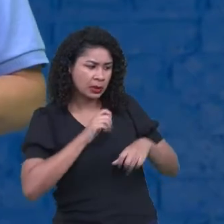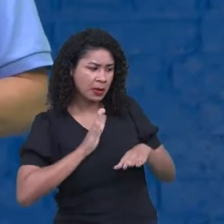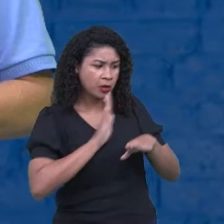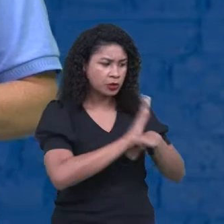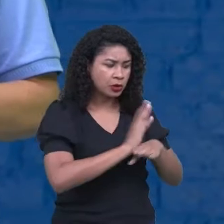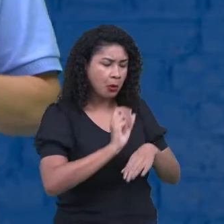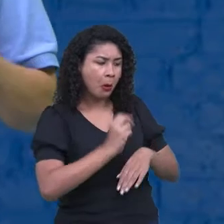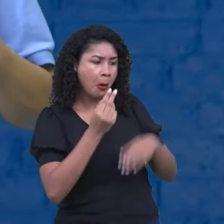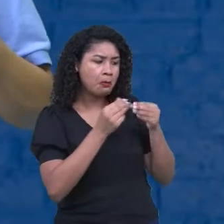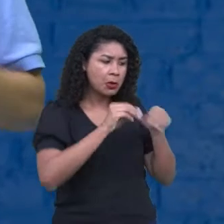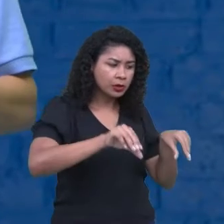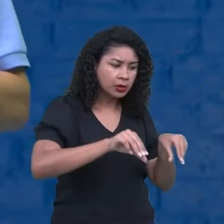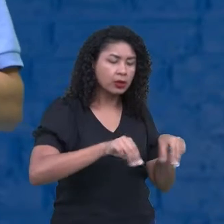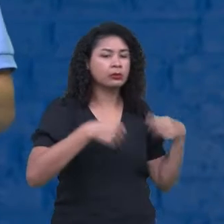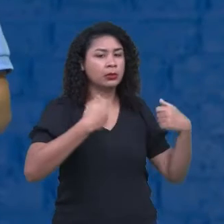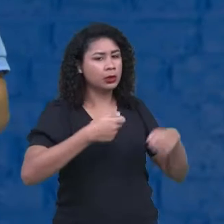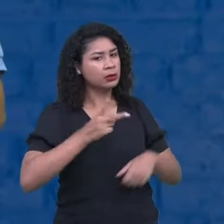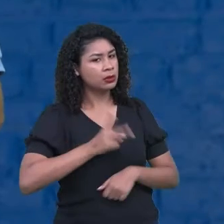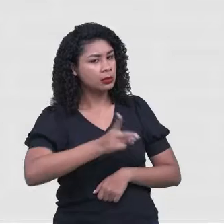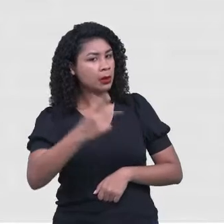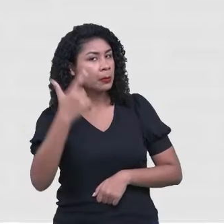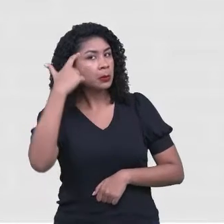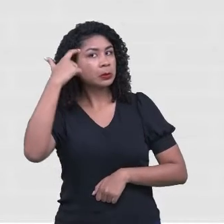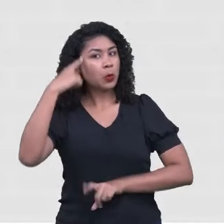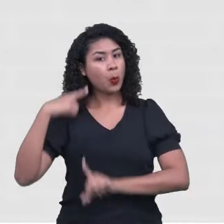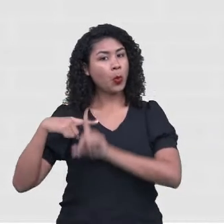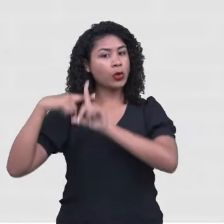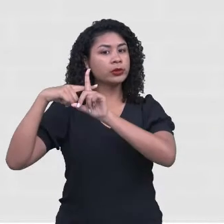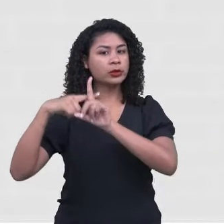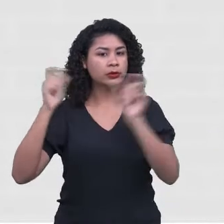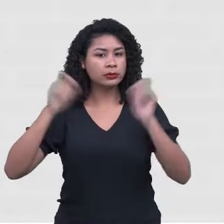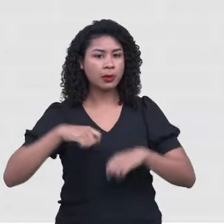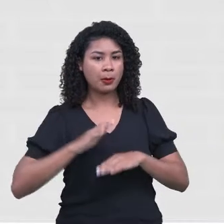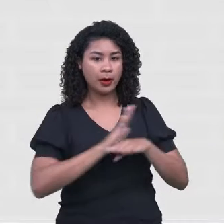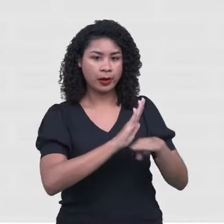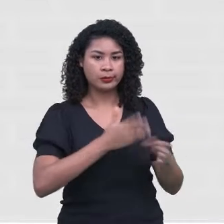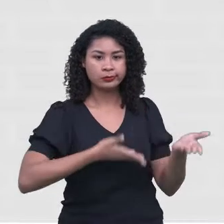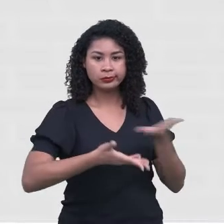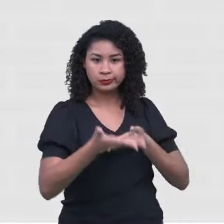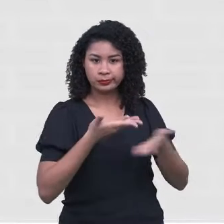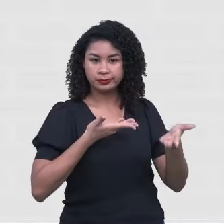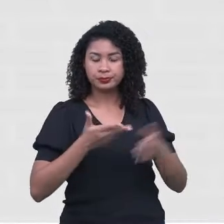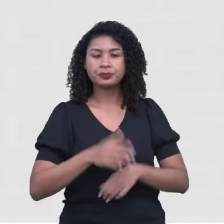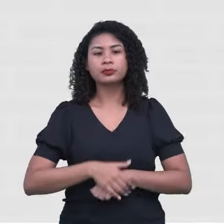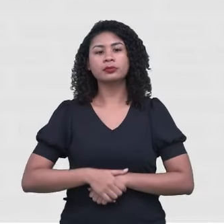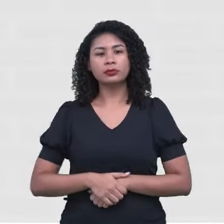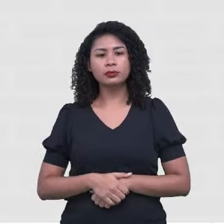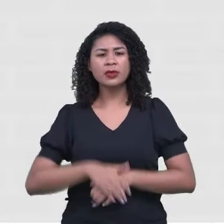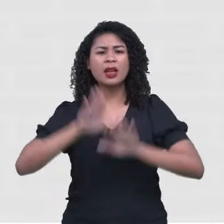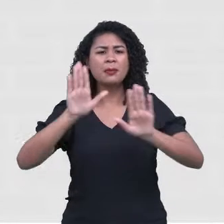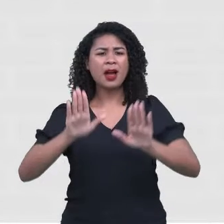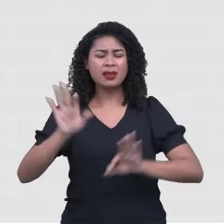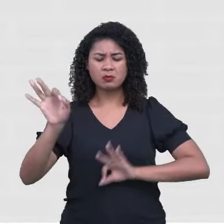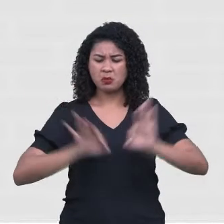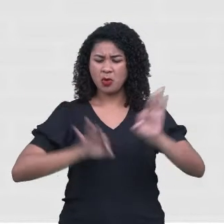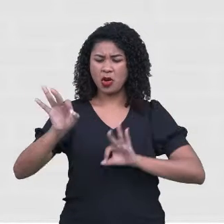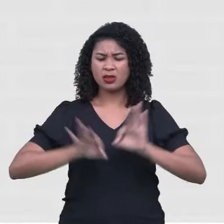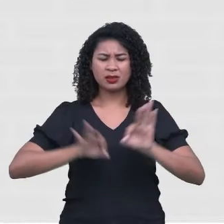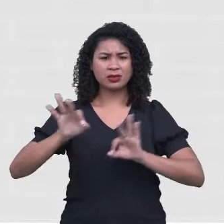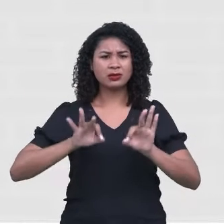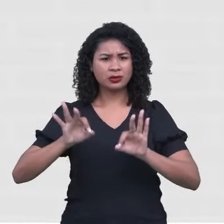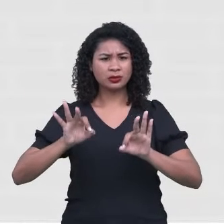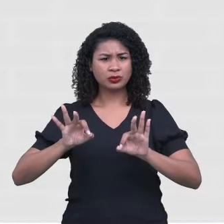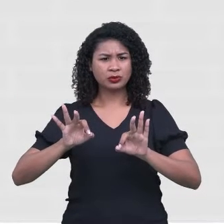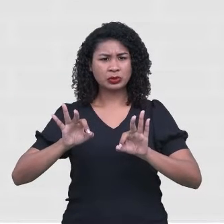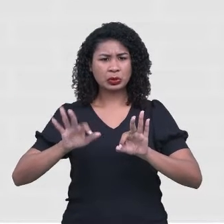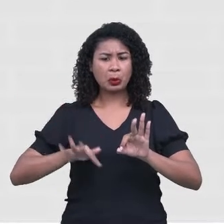aí, continuando, mas para que serve o projeto de vida? Ele serve para você planejar seus objetivos